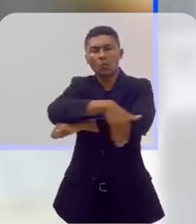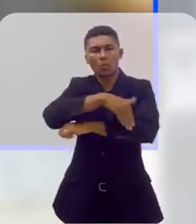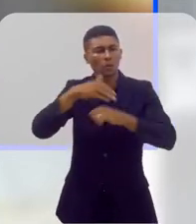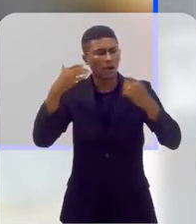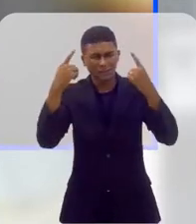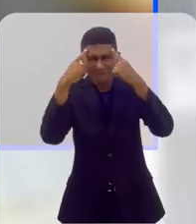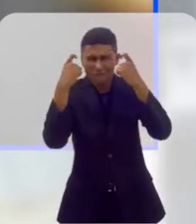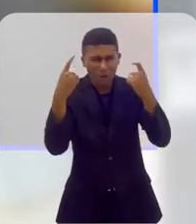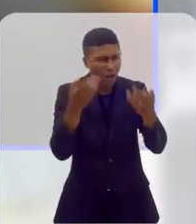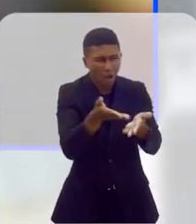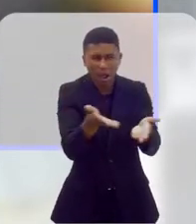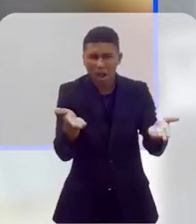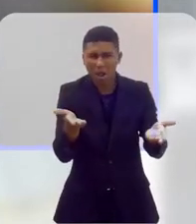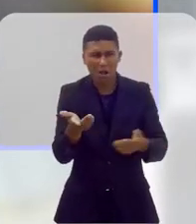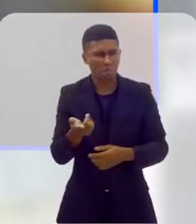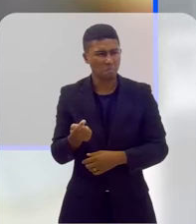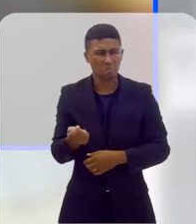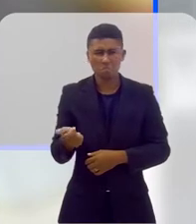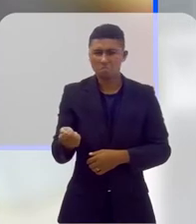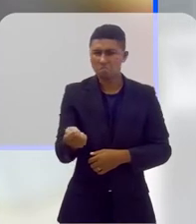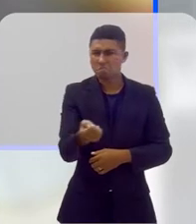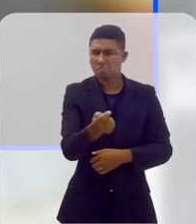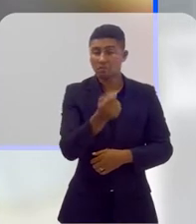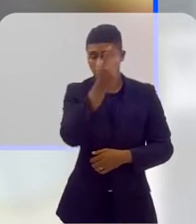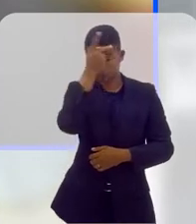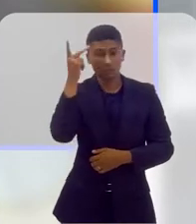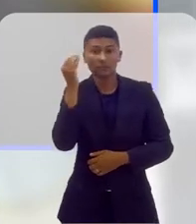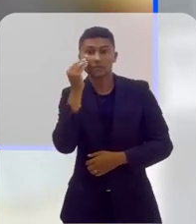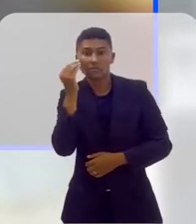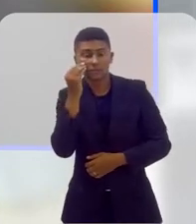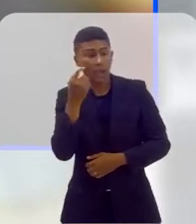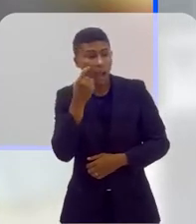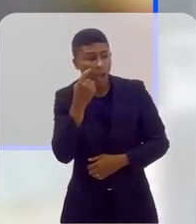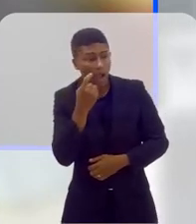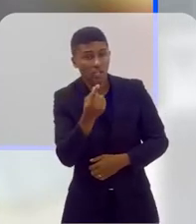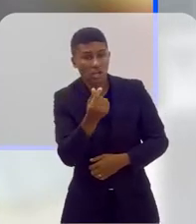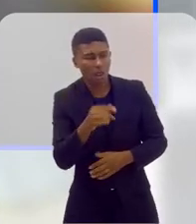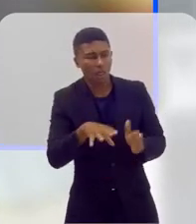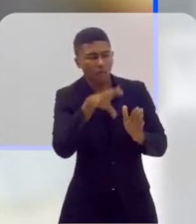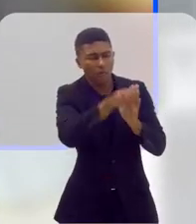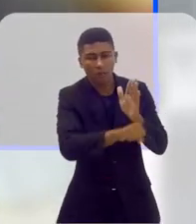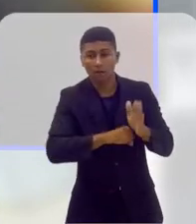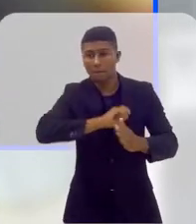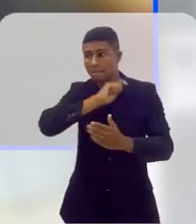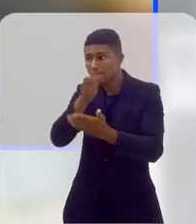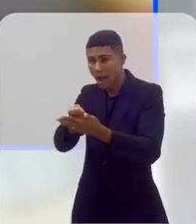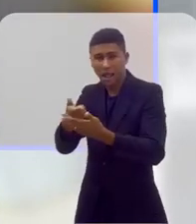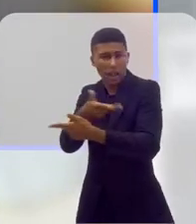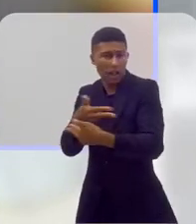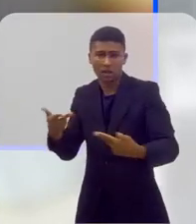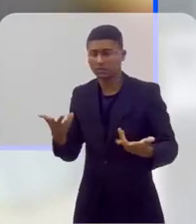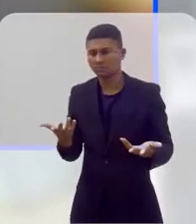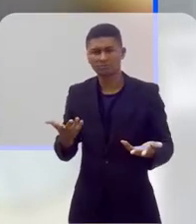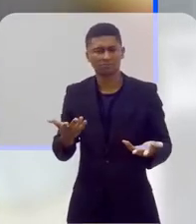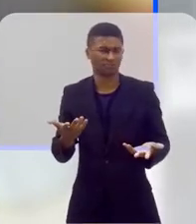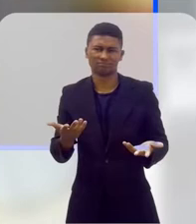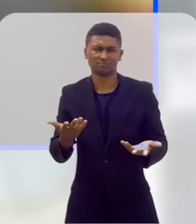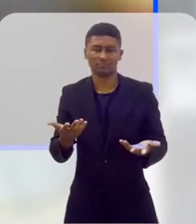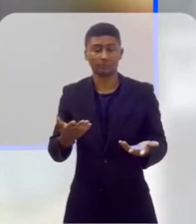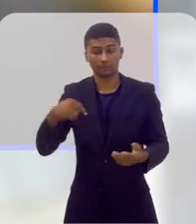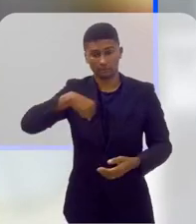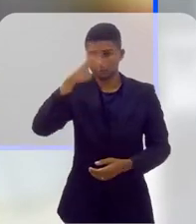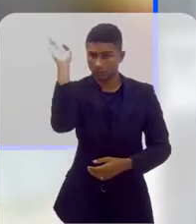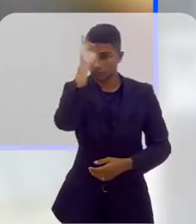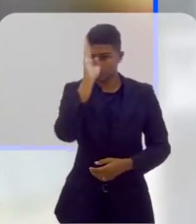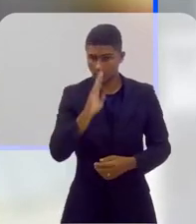sobreviver, para tentar, né? Ganhar algum dinheiro aí para poder pagar as contas de meios. Então, existe um aumento também da desigualdade